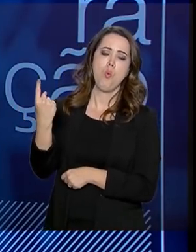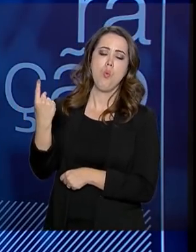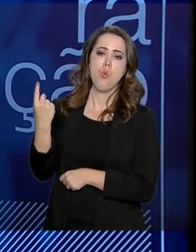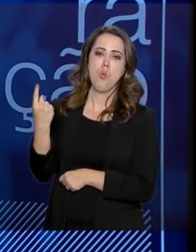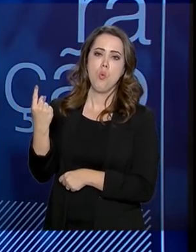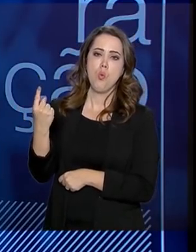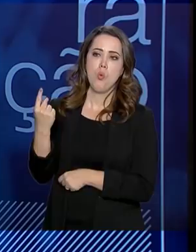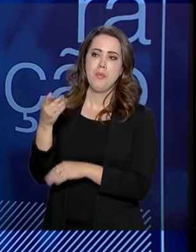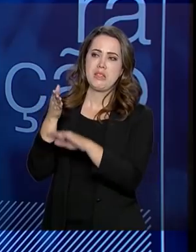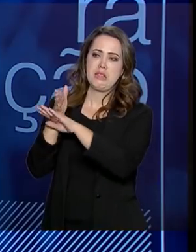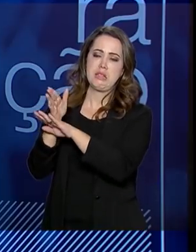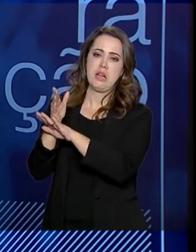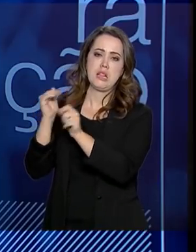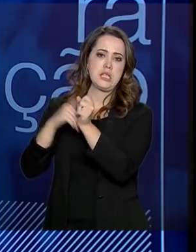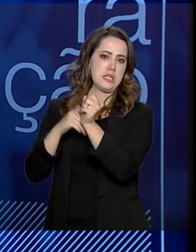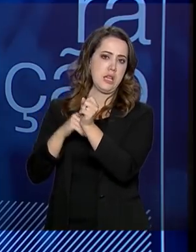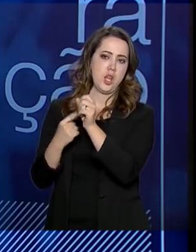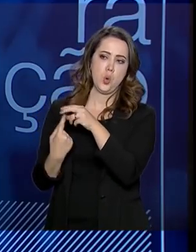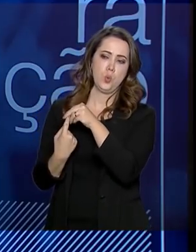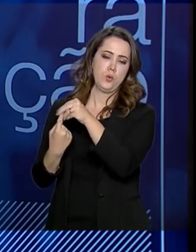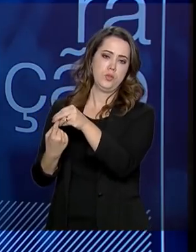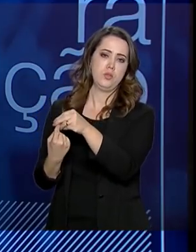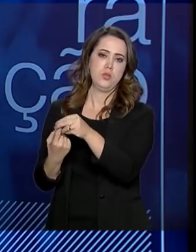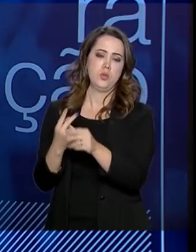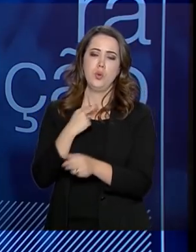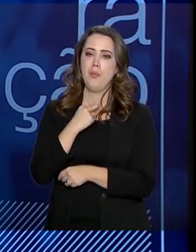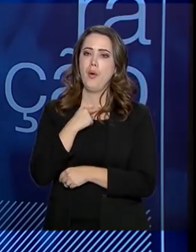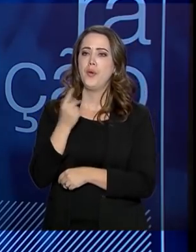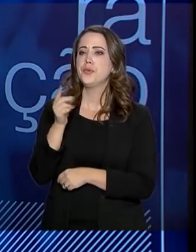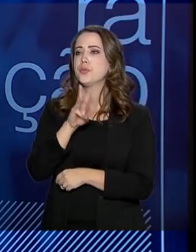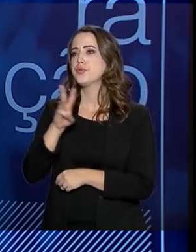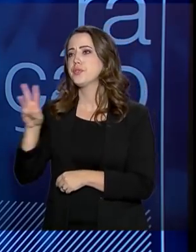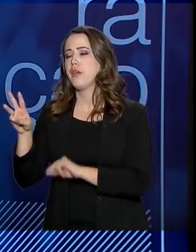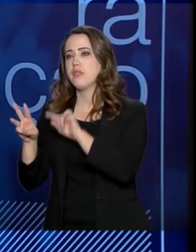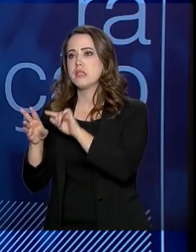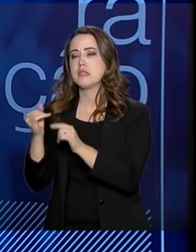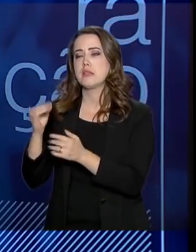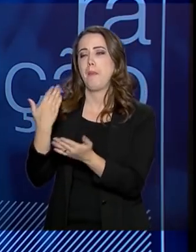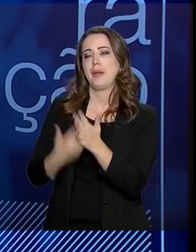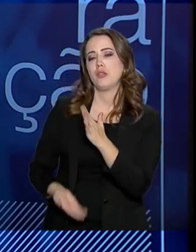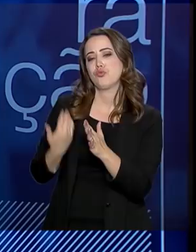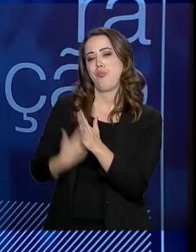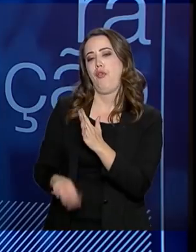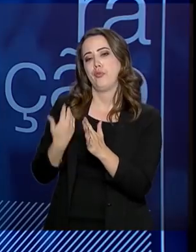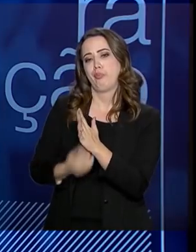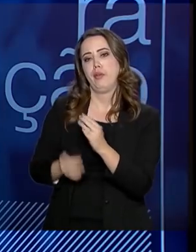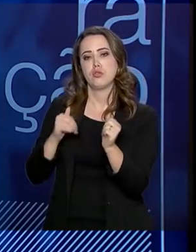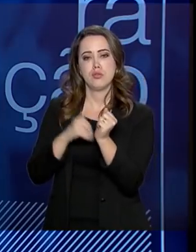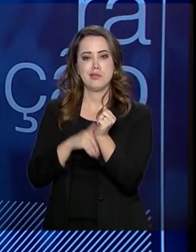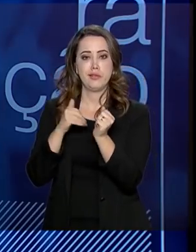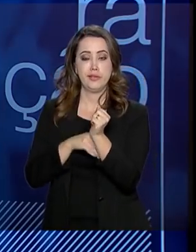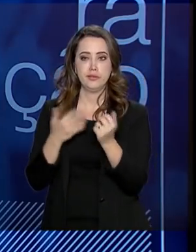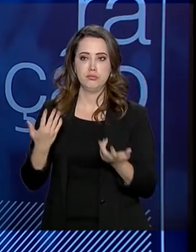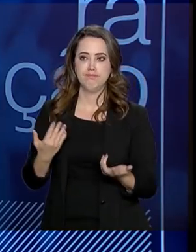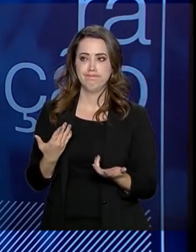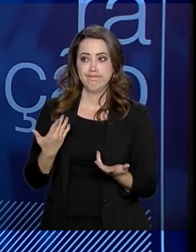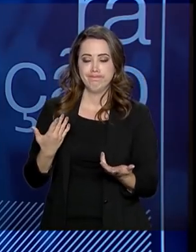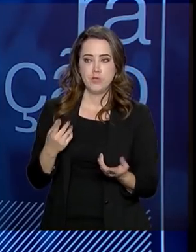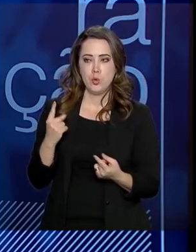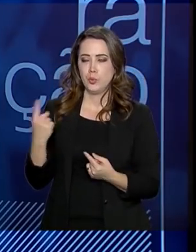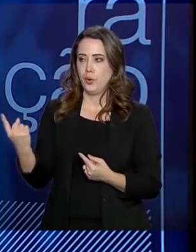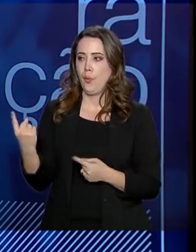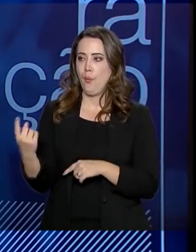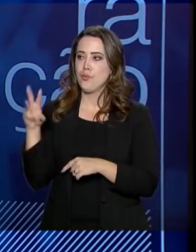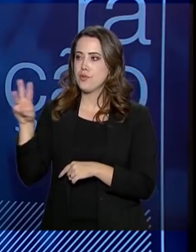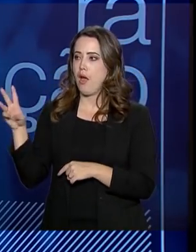única. Não basta o cidadão ter um serviço digital se ele perde a senha e a sua identidade, porque cada